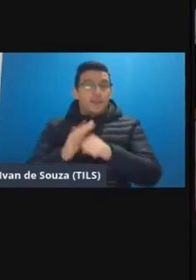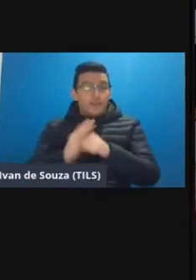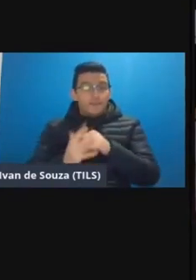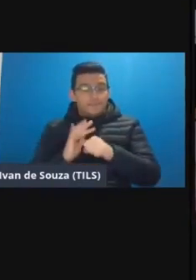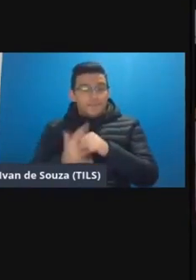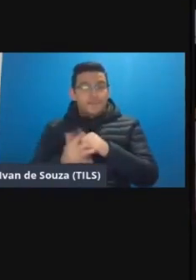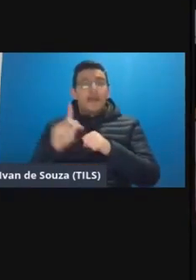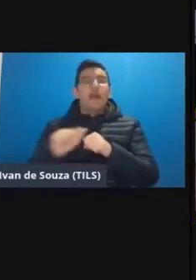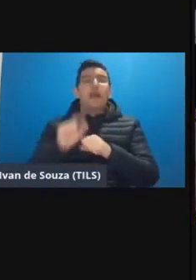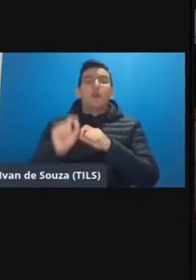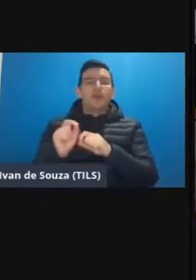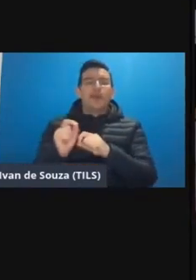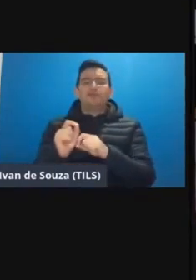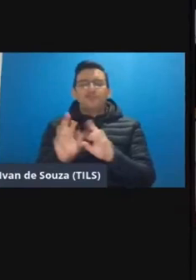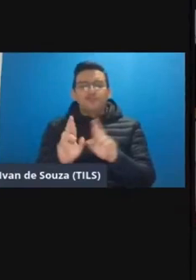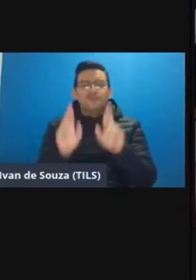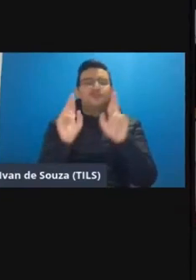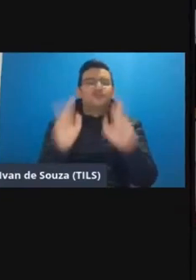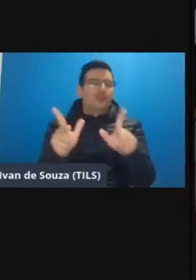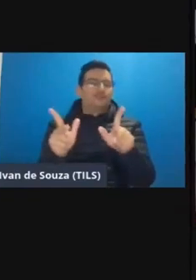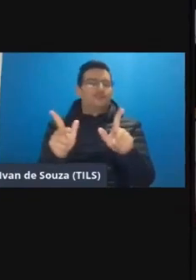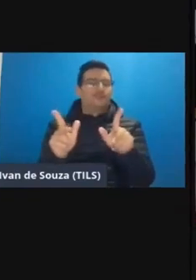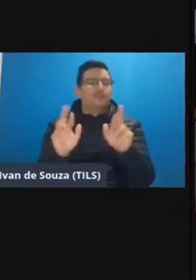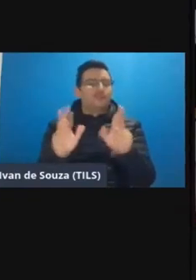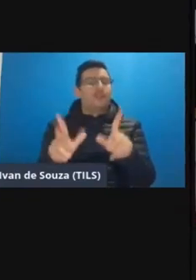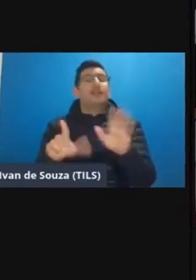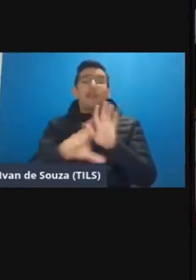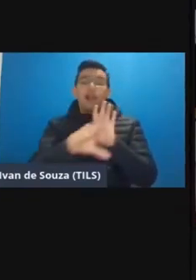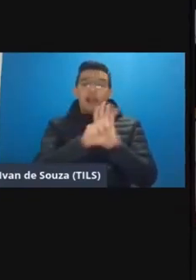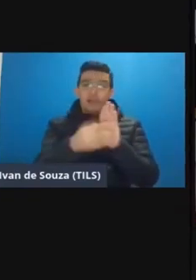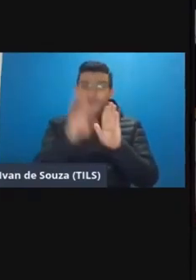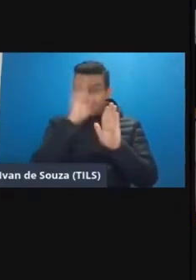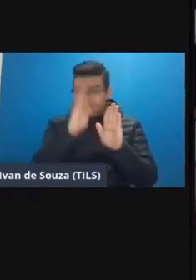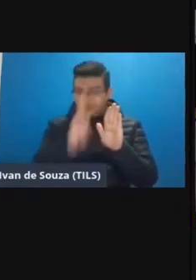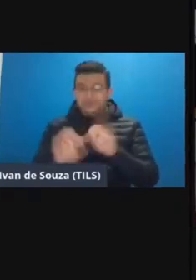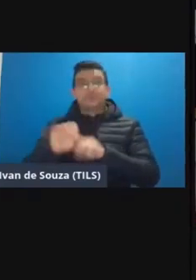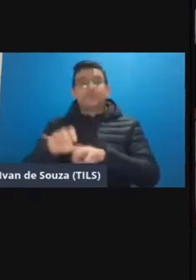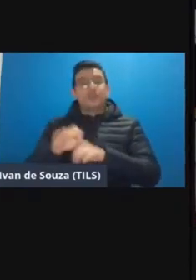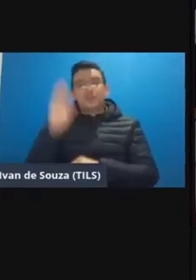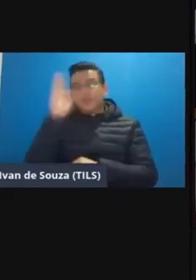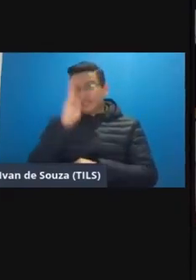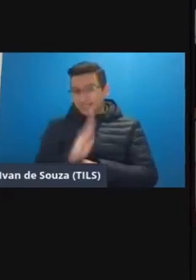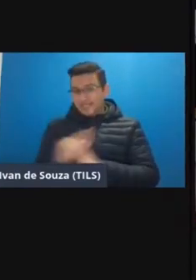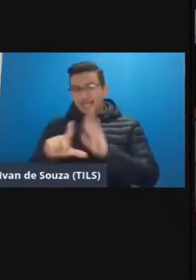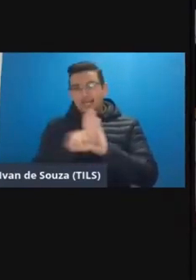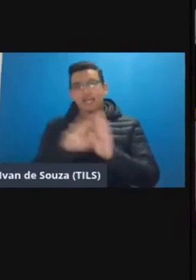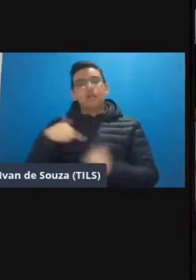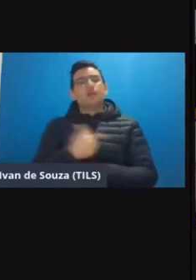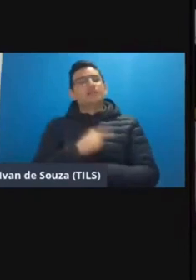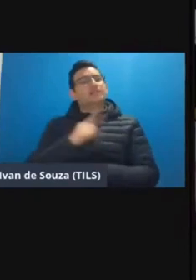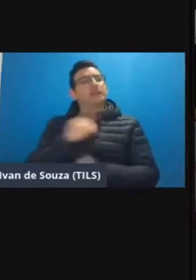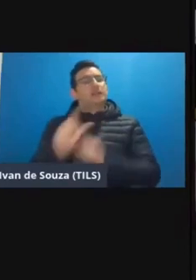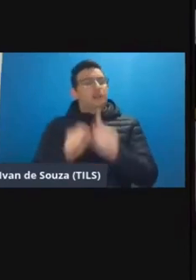é uma excepcionalidade né na legislação brasileira da educação brasileira né nós temos